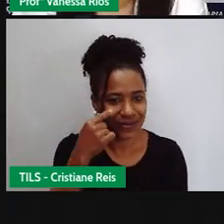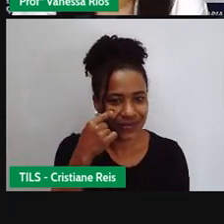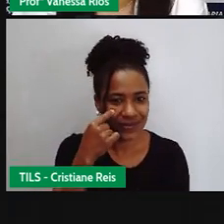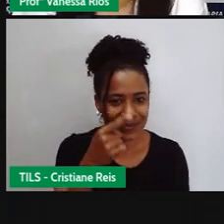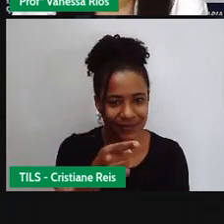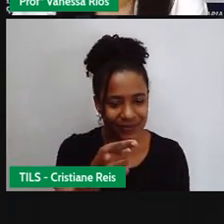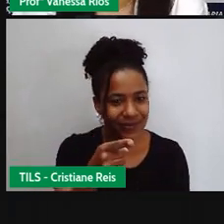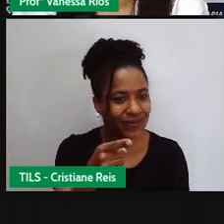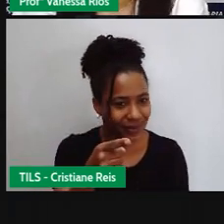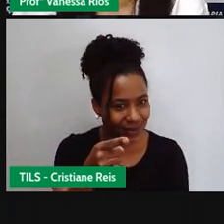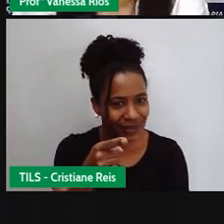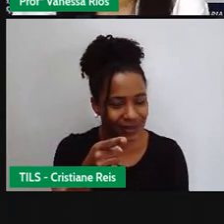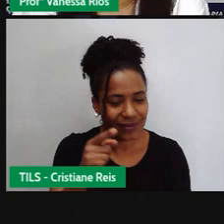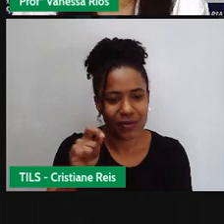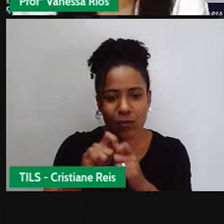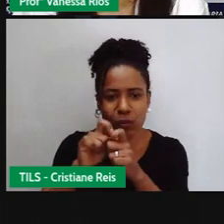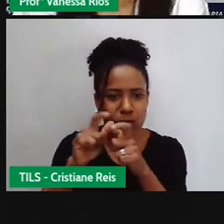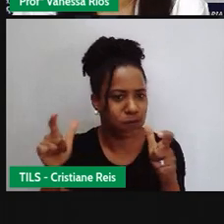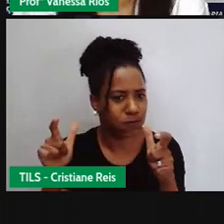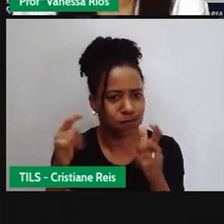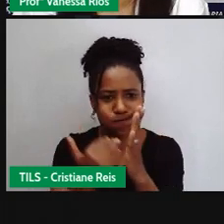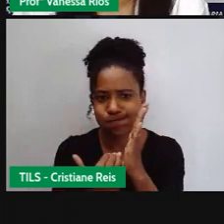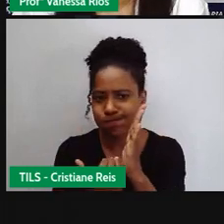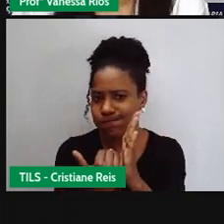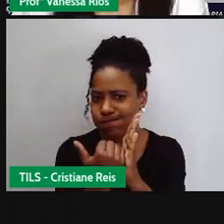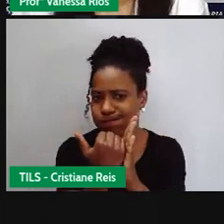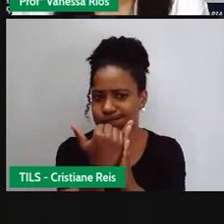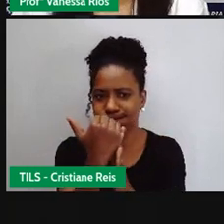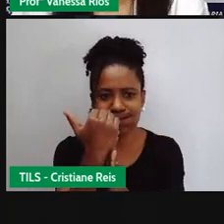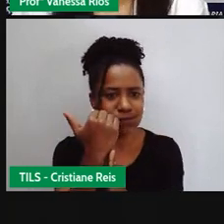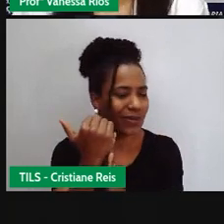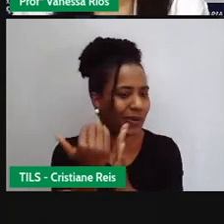índice de radiação solar